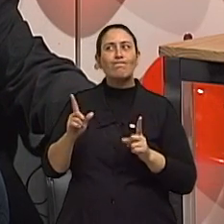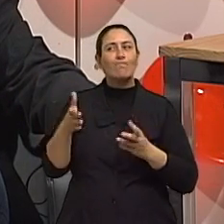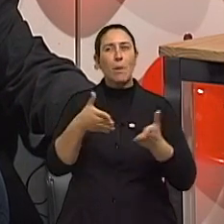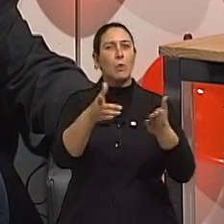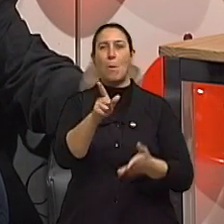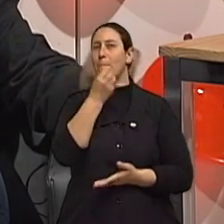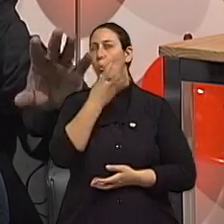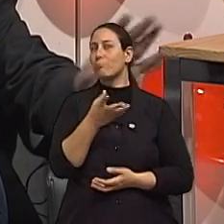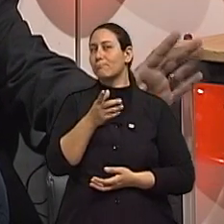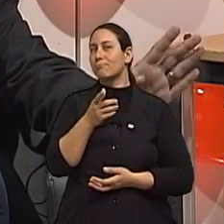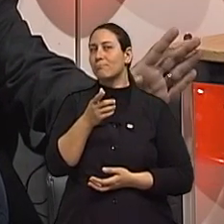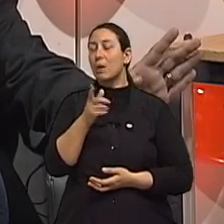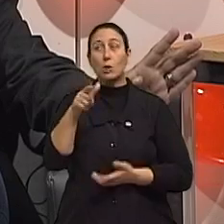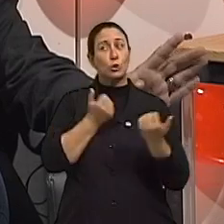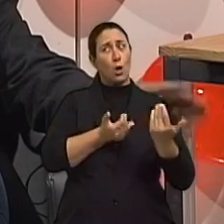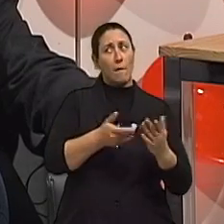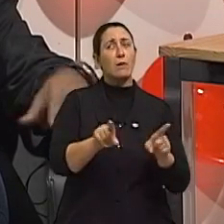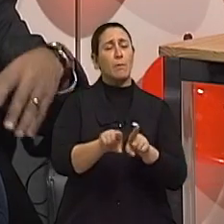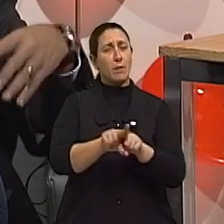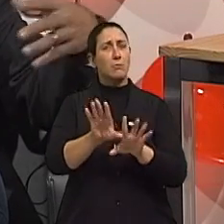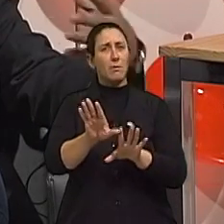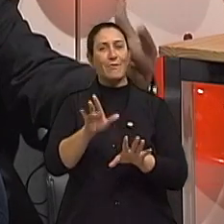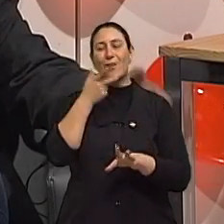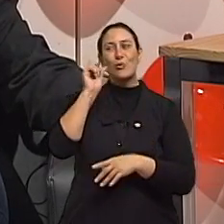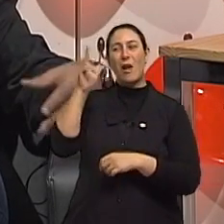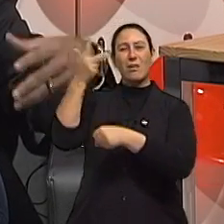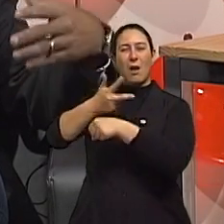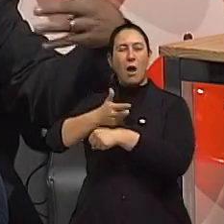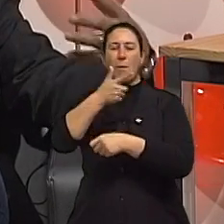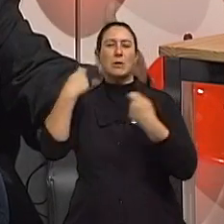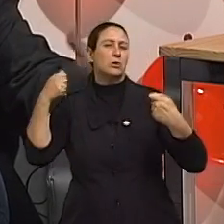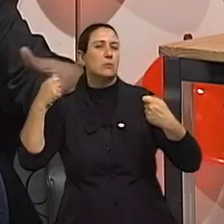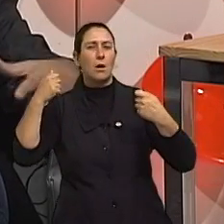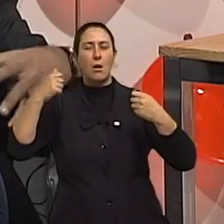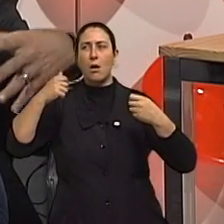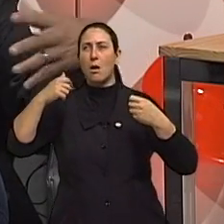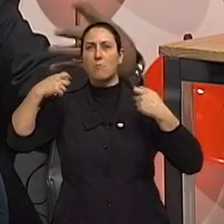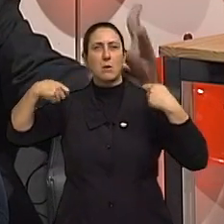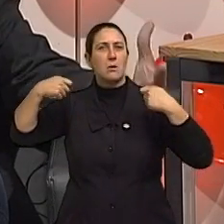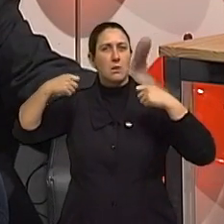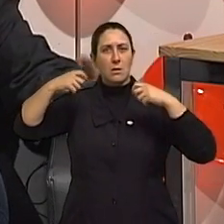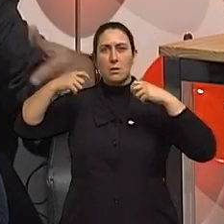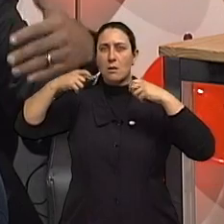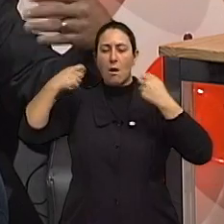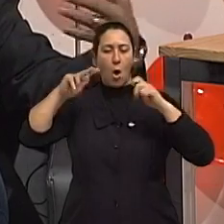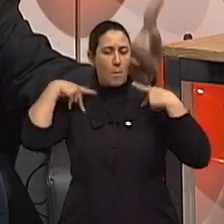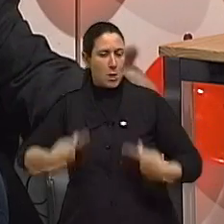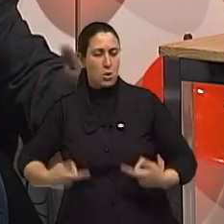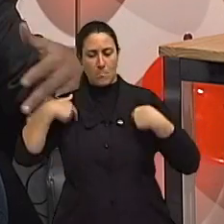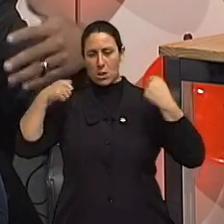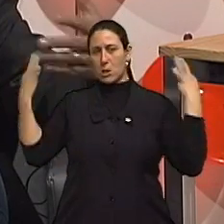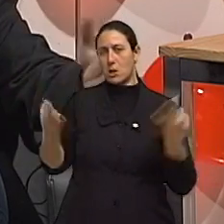correto. Para jovem também não, só o êxtase, só o maravilhoso, só o sobre-humano, a gente vê isso